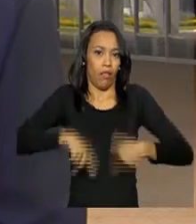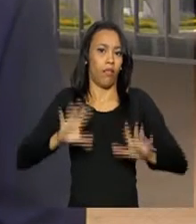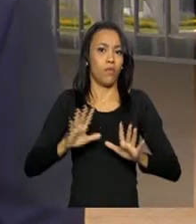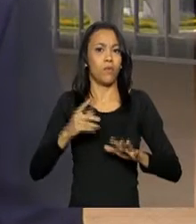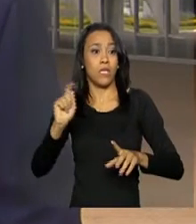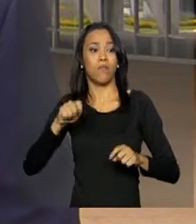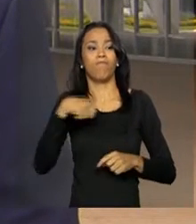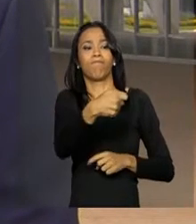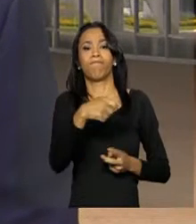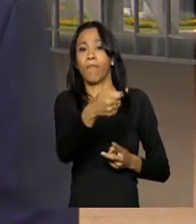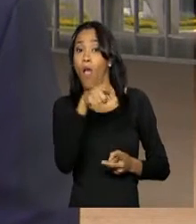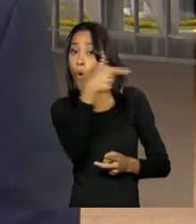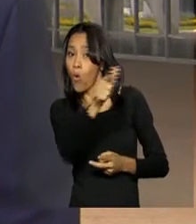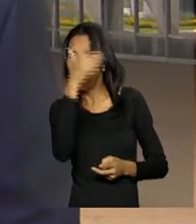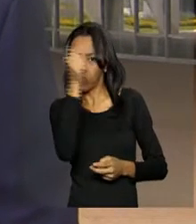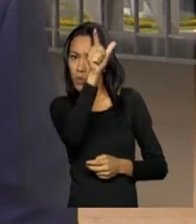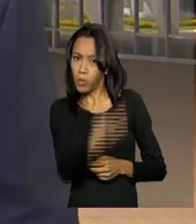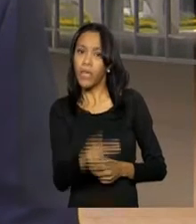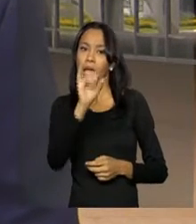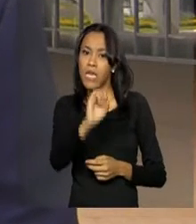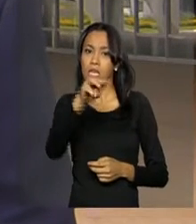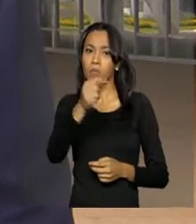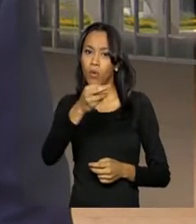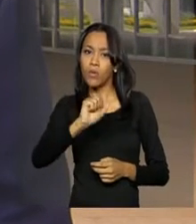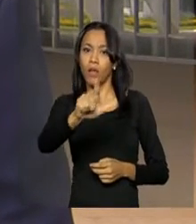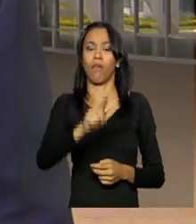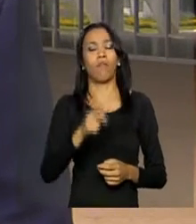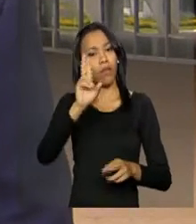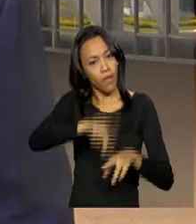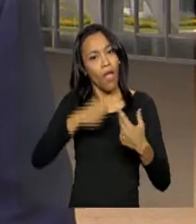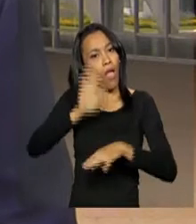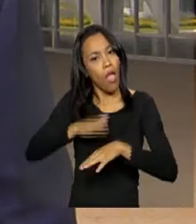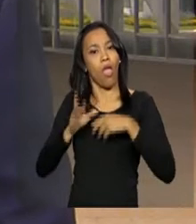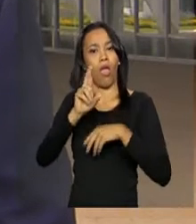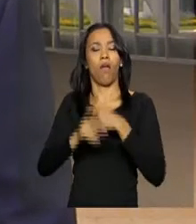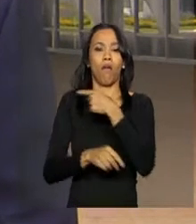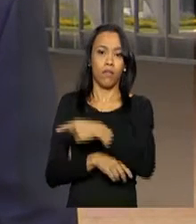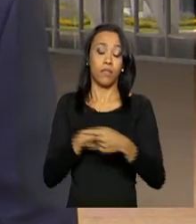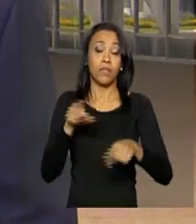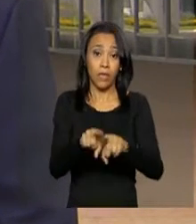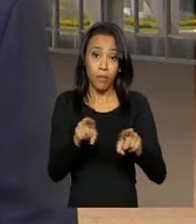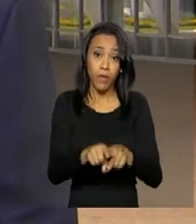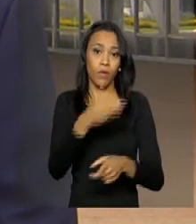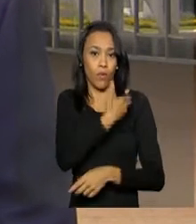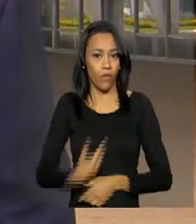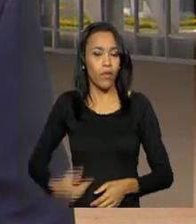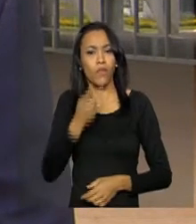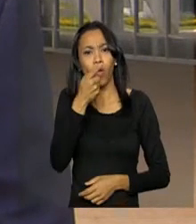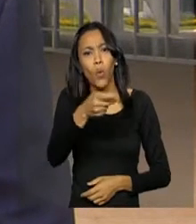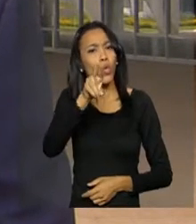outros condutas ilícitas e imorais da exclusiva autoria dele. Segundo, o governo reafirma que nunca